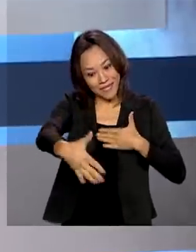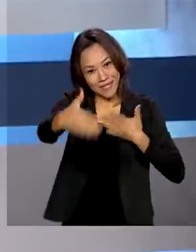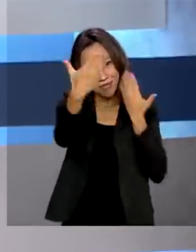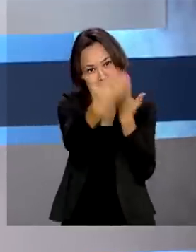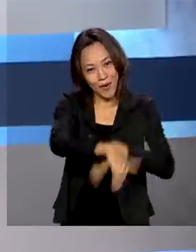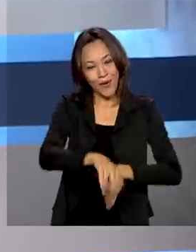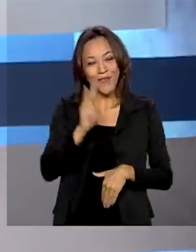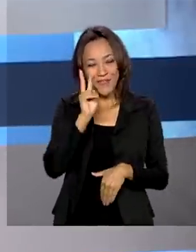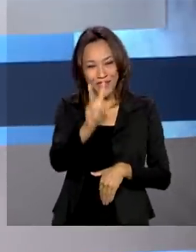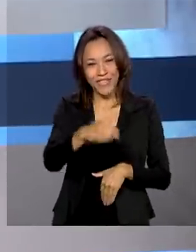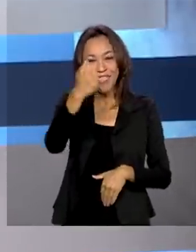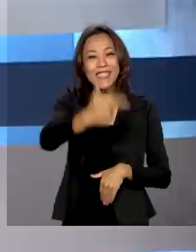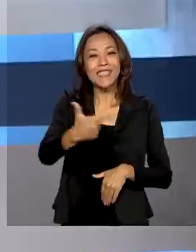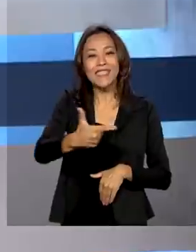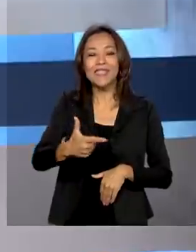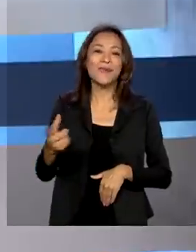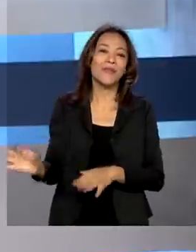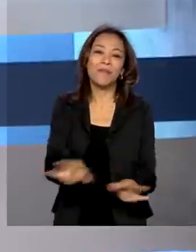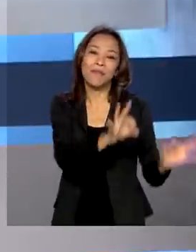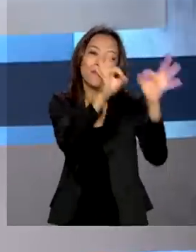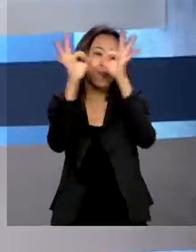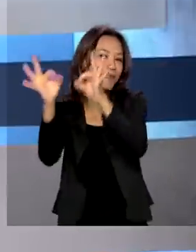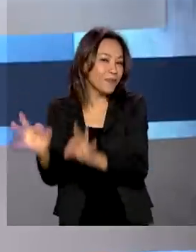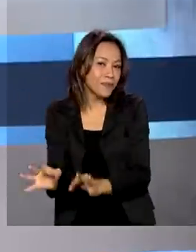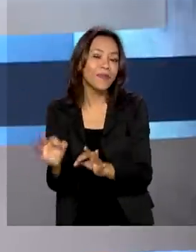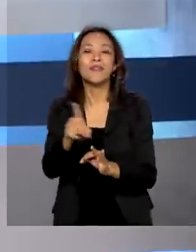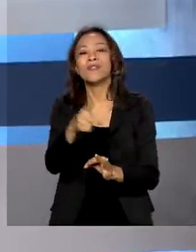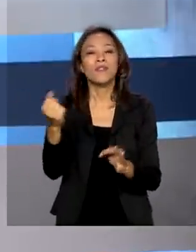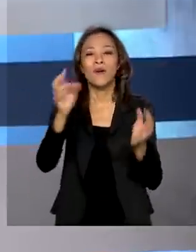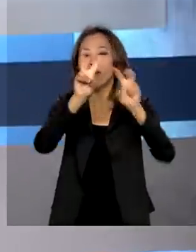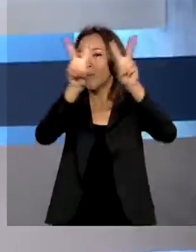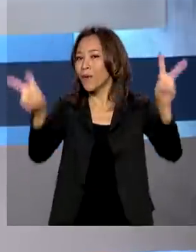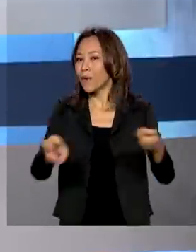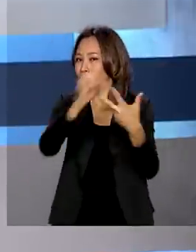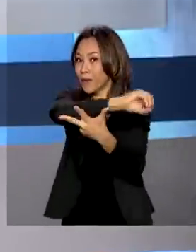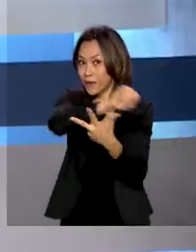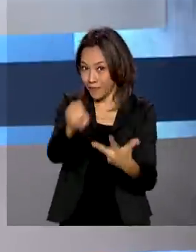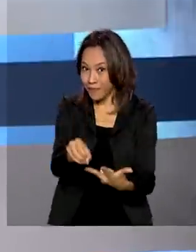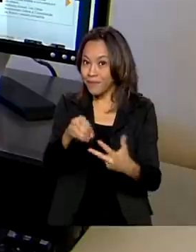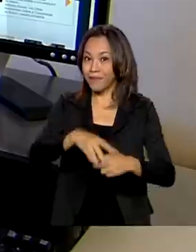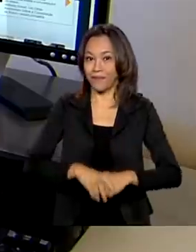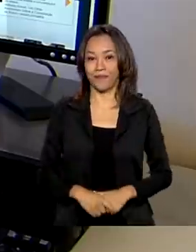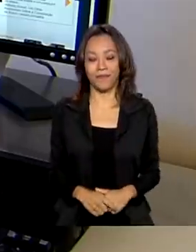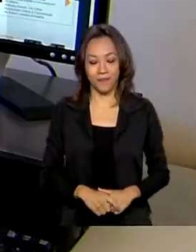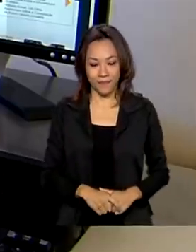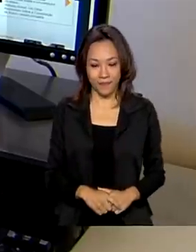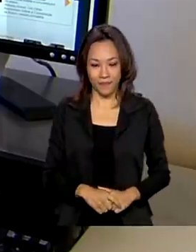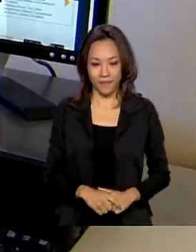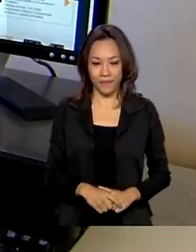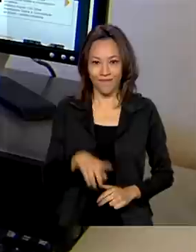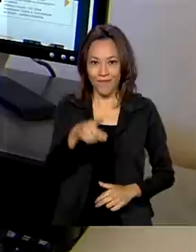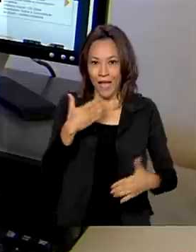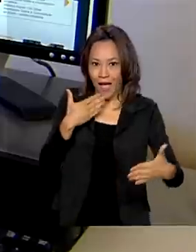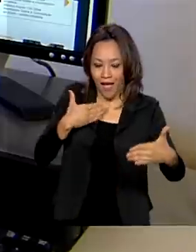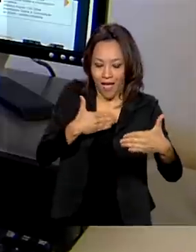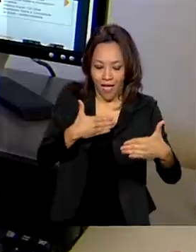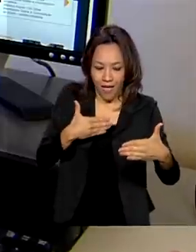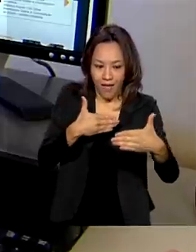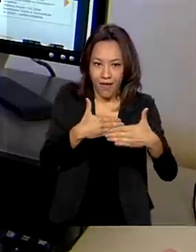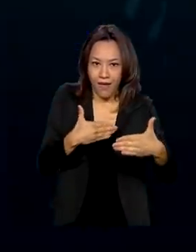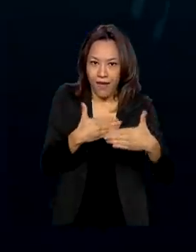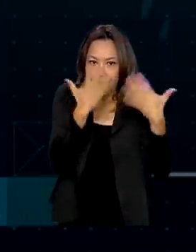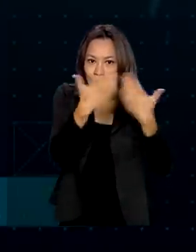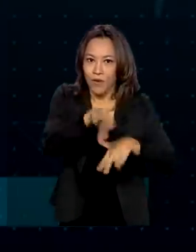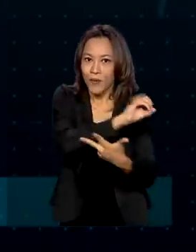Veja na segunda reportagem da série especial sobre o Exame Nacional do Ensino Médio. Enem chegando e a primeira